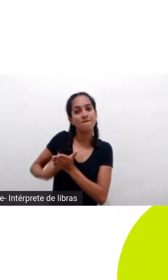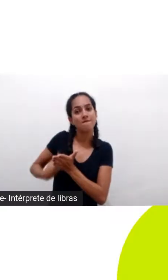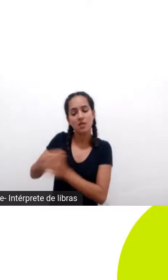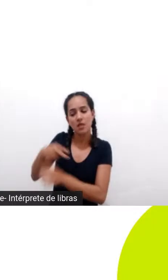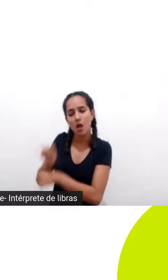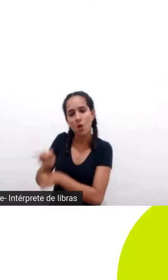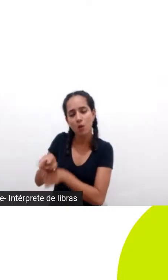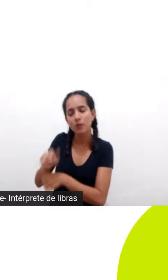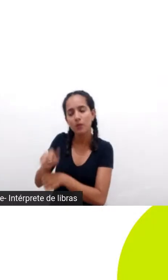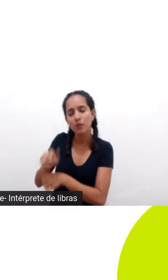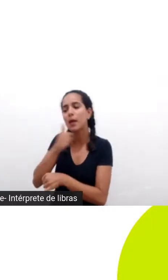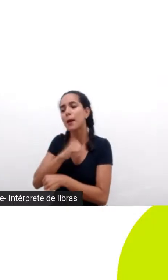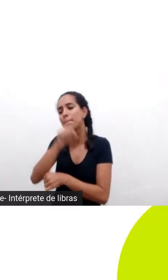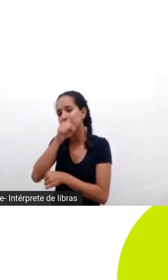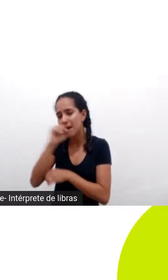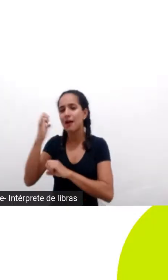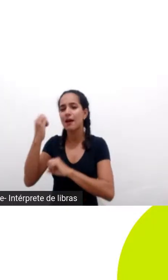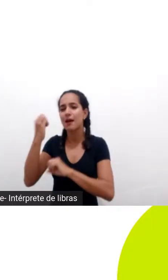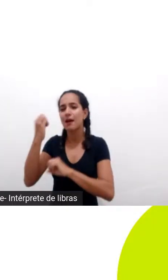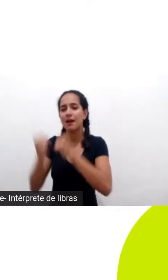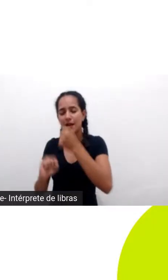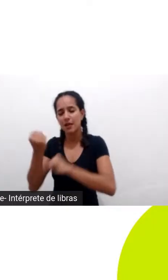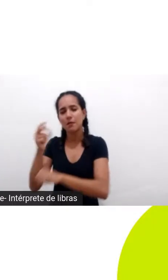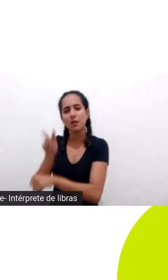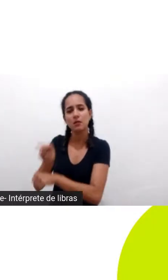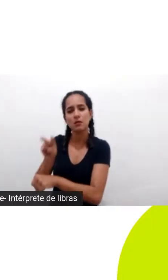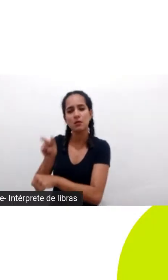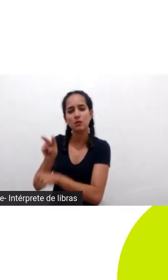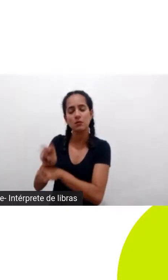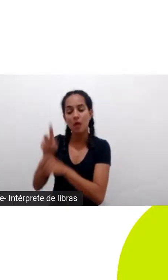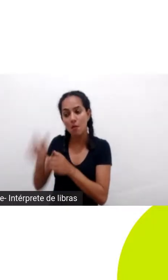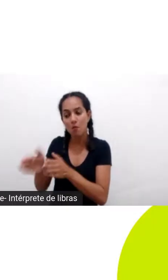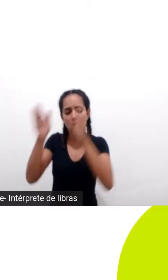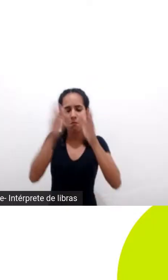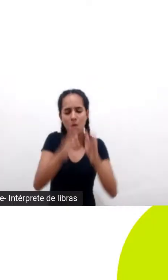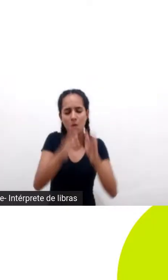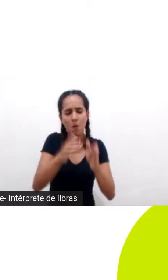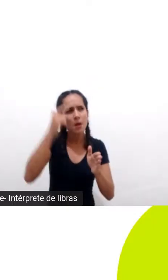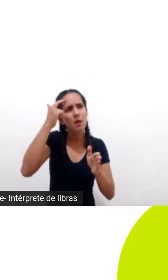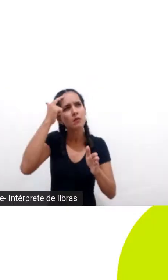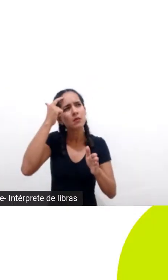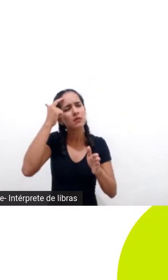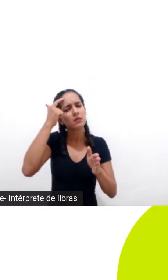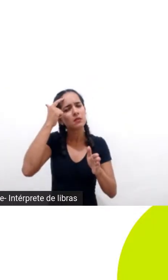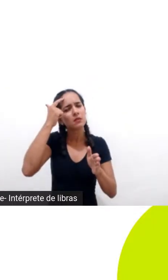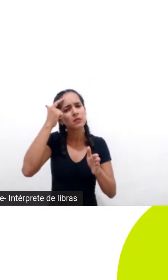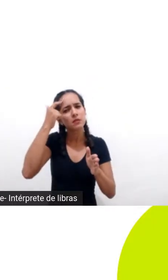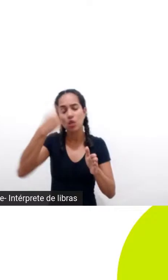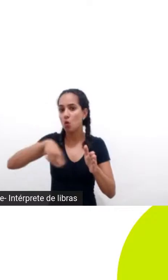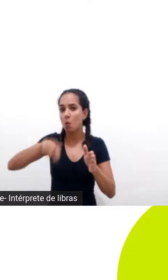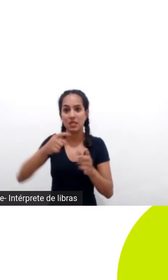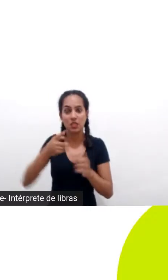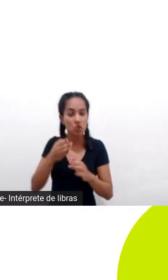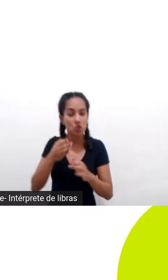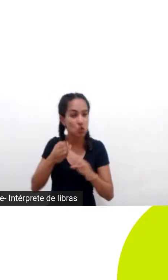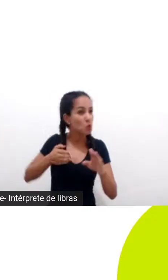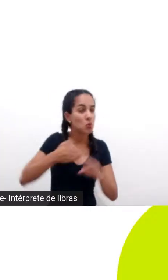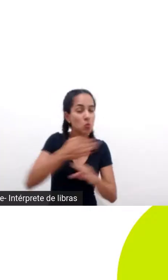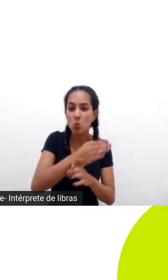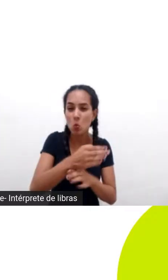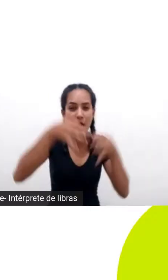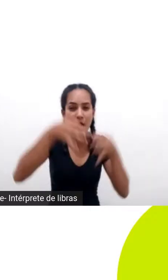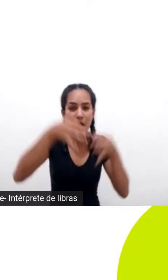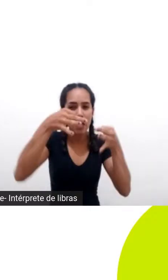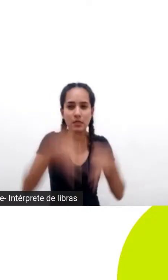funcionários daquela empresa e ele entende num segundo momento que ele não precisa ir para o edilho ele não precisa ir para a terra prometida a terra prometida dele já está dentro